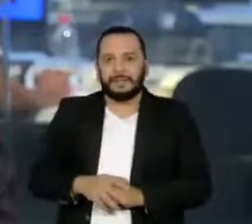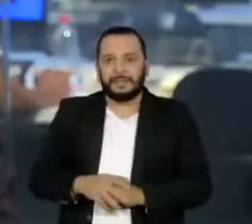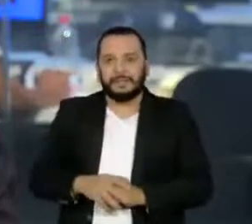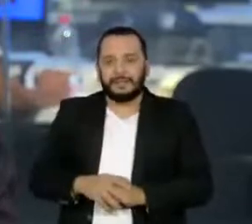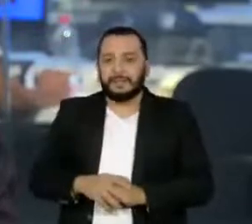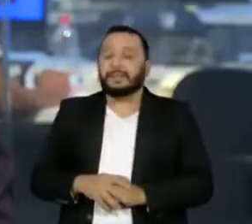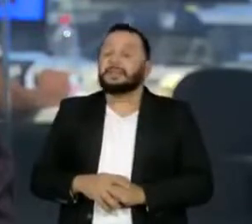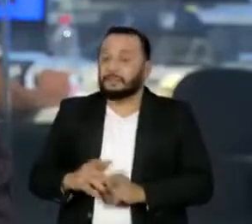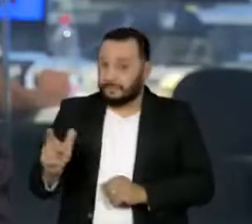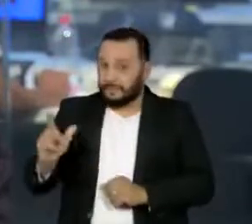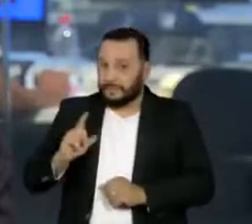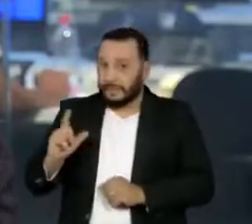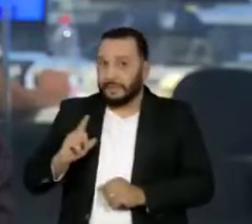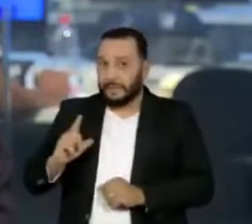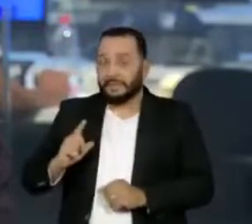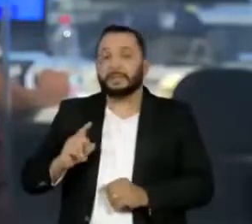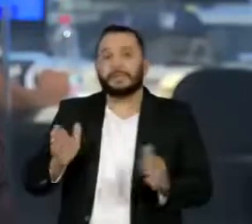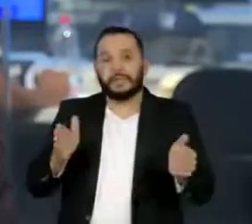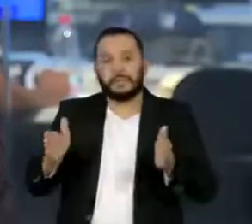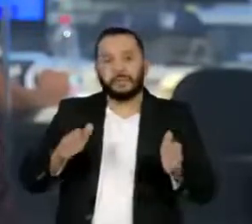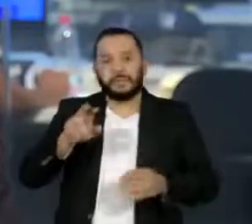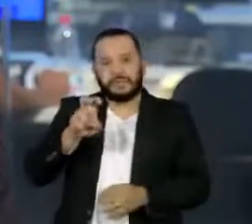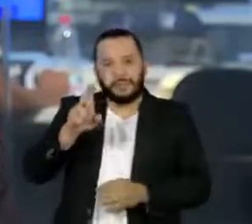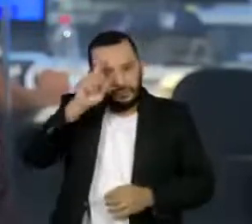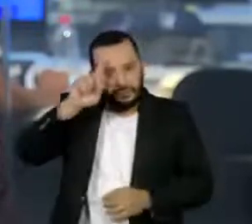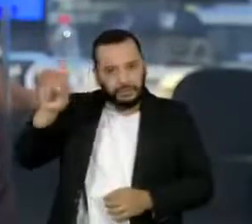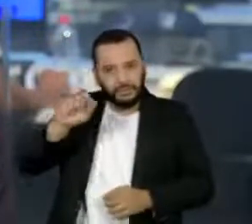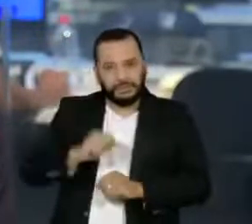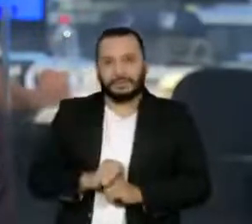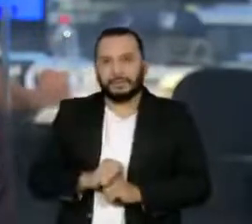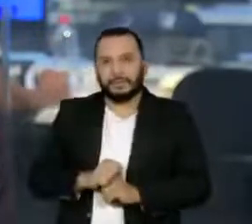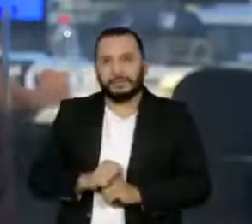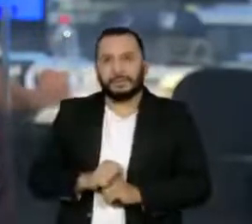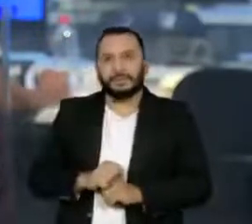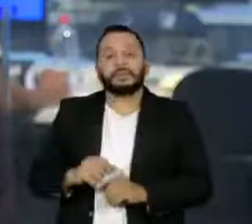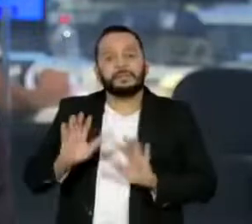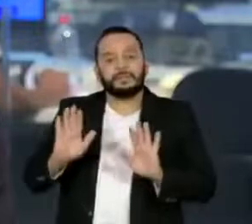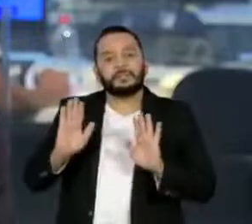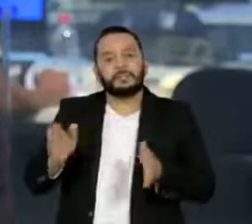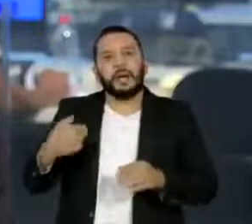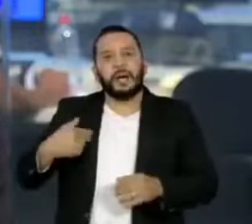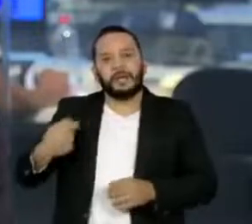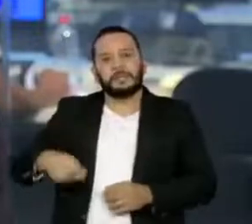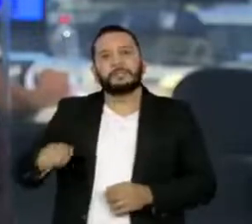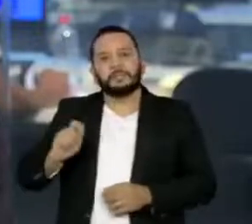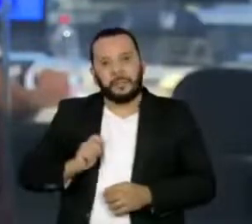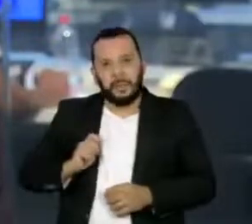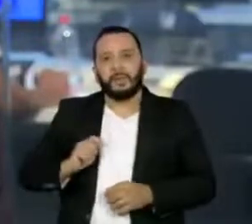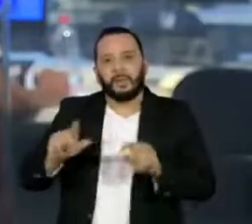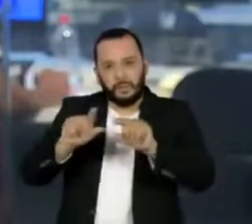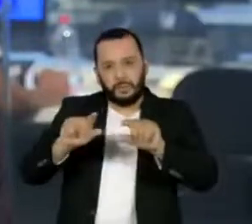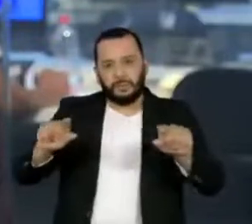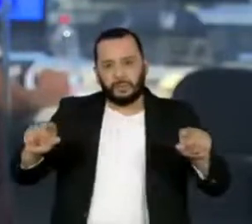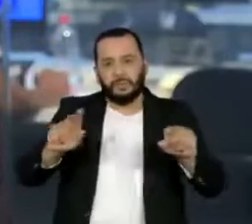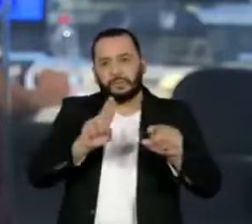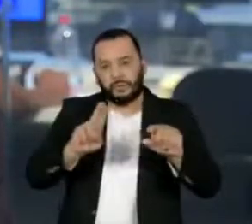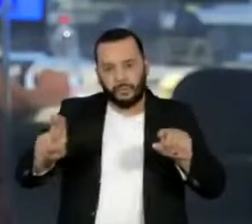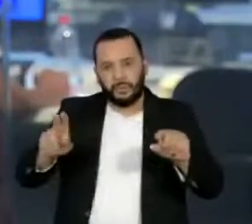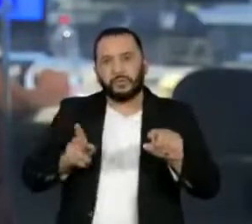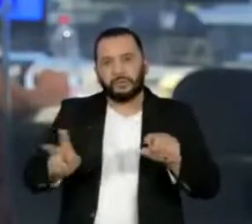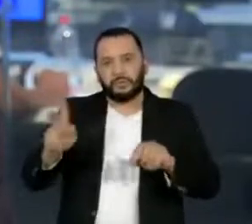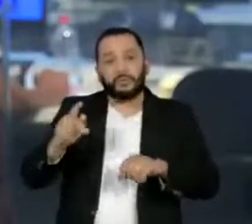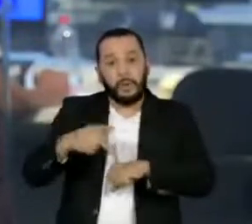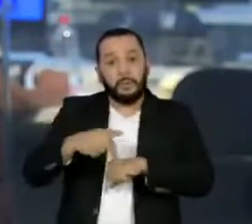Nele consta a duração, cinco dias. A nota diz que a nomenclatura espanhola para o curso foi mantida. Pós